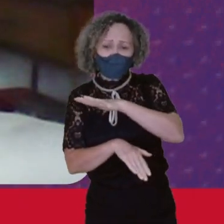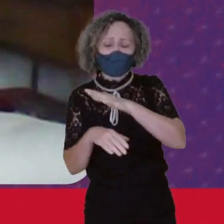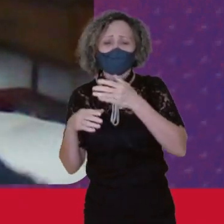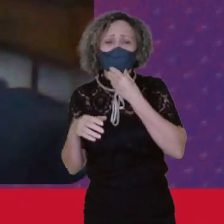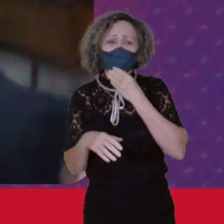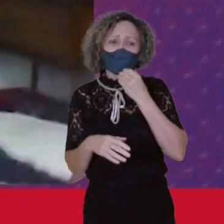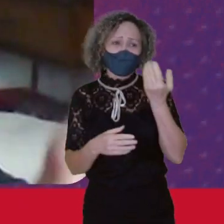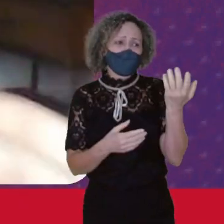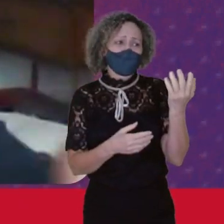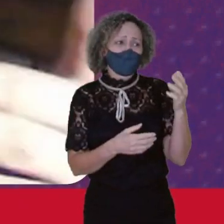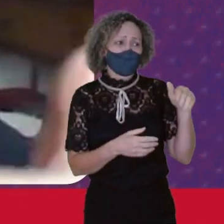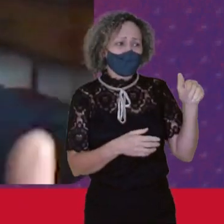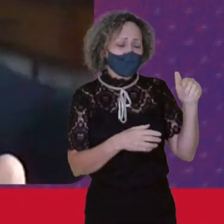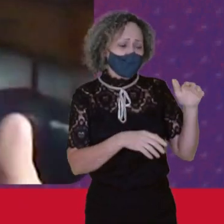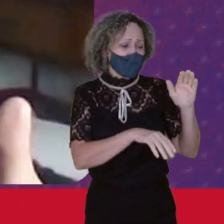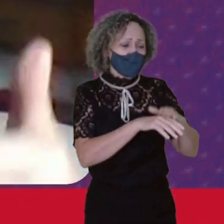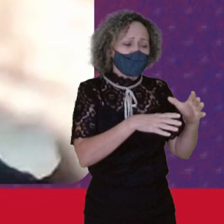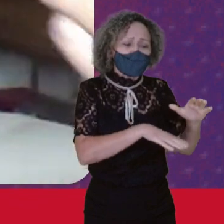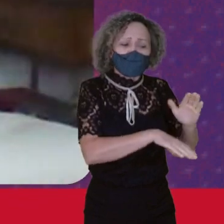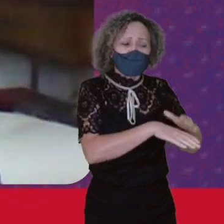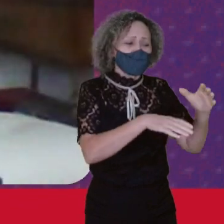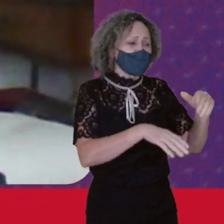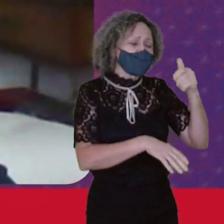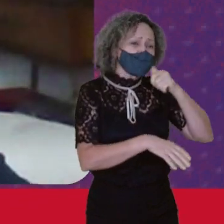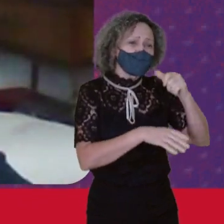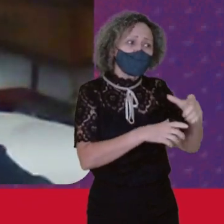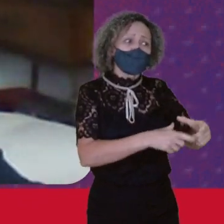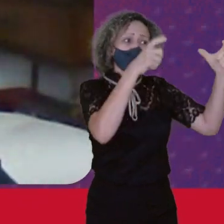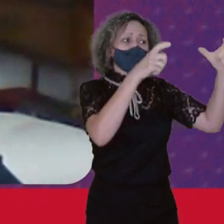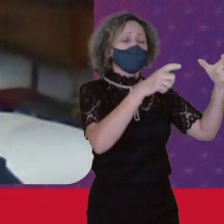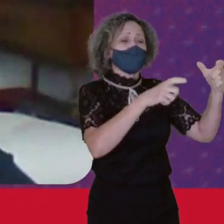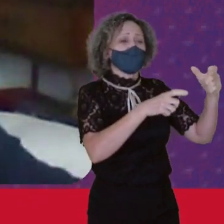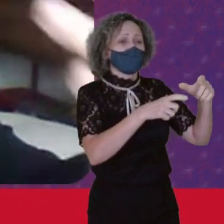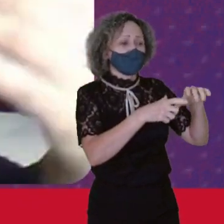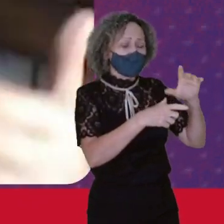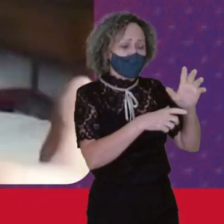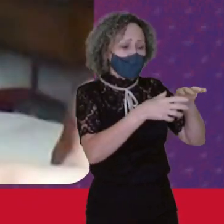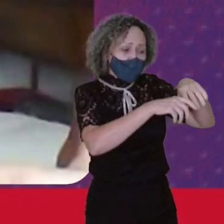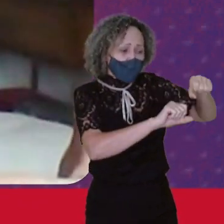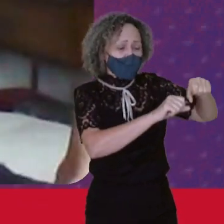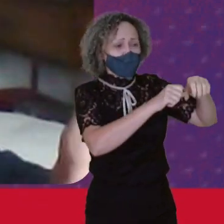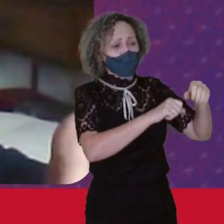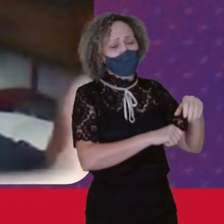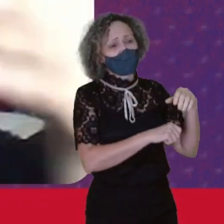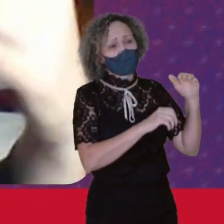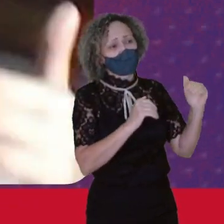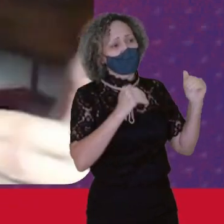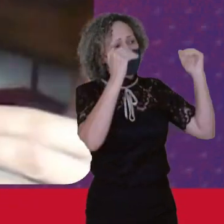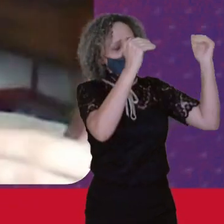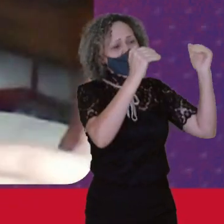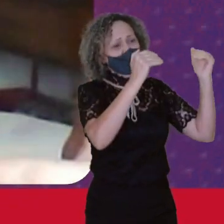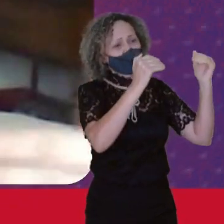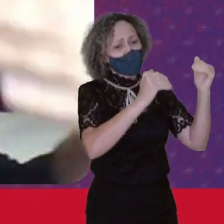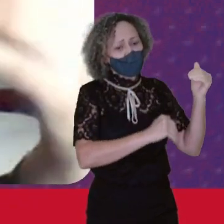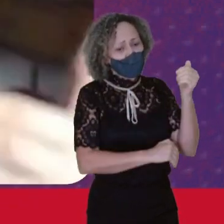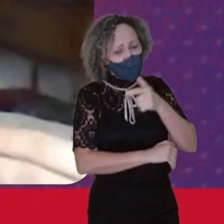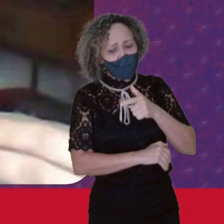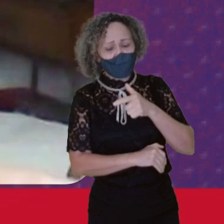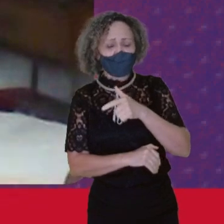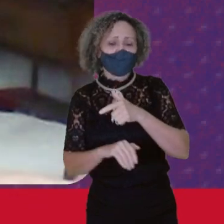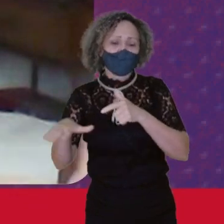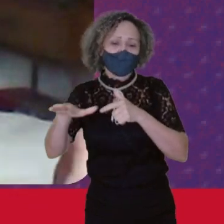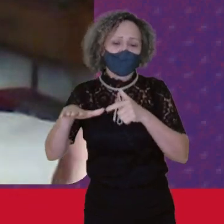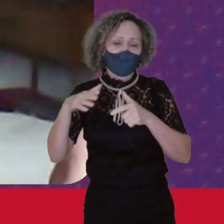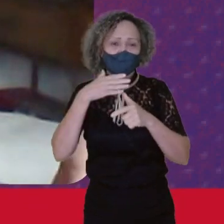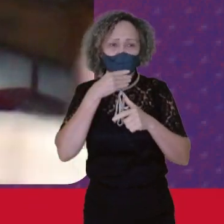analise E elas muitas vezes Têm dificuldade Se inserir Naquelas ocupações E profissões Em que